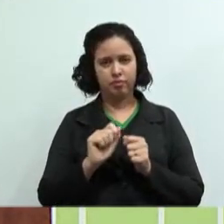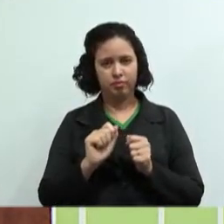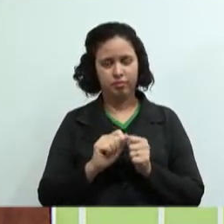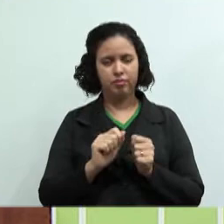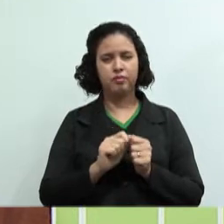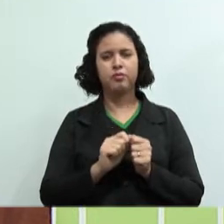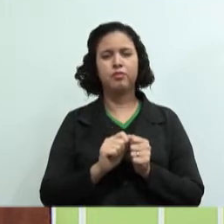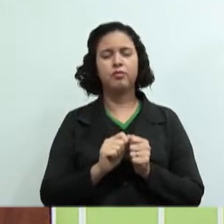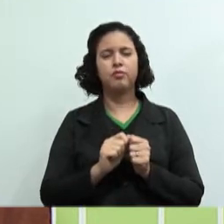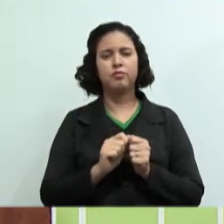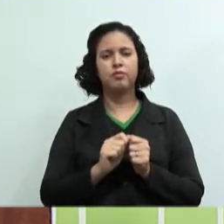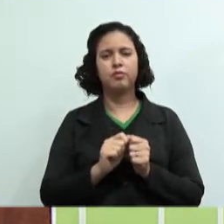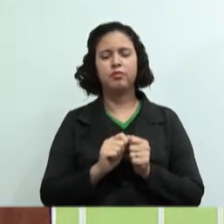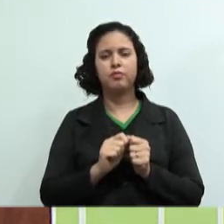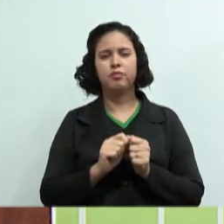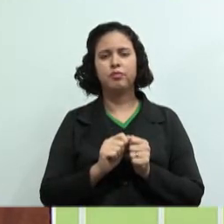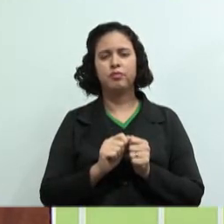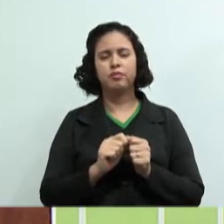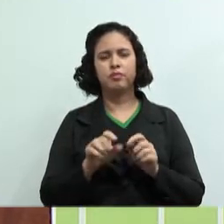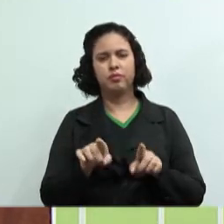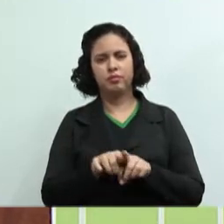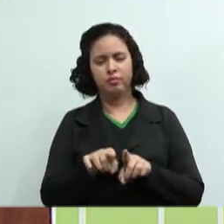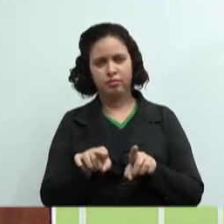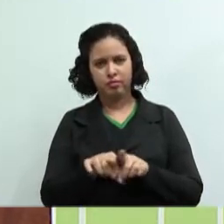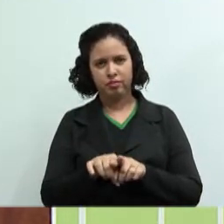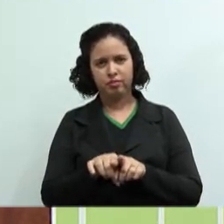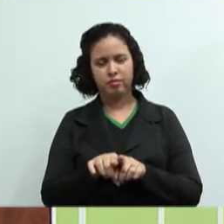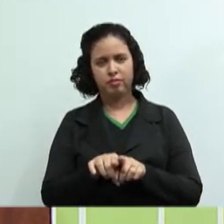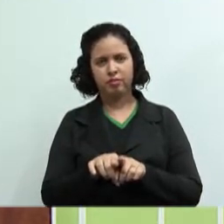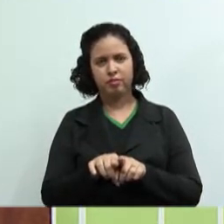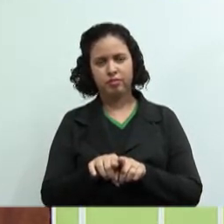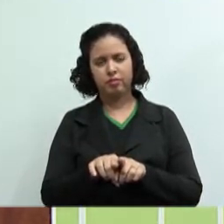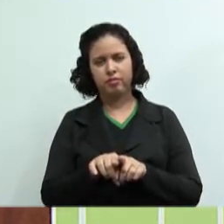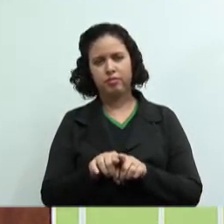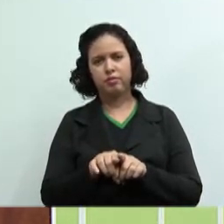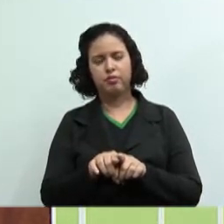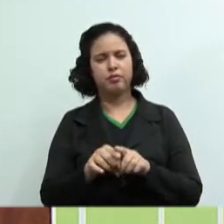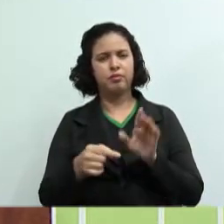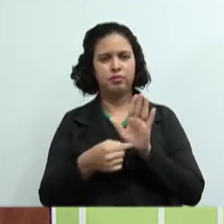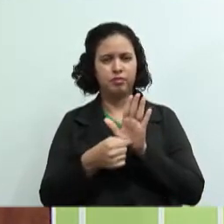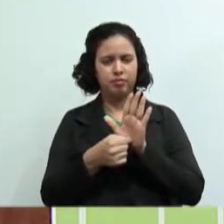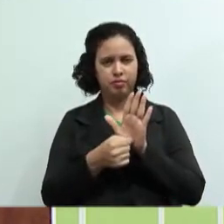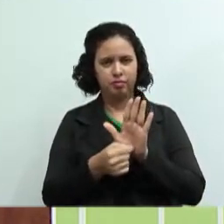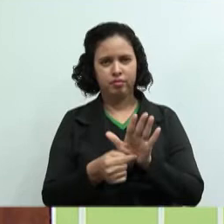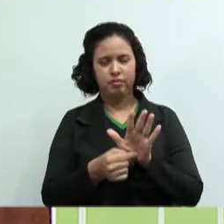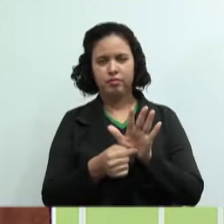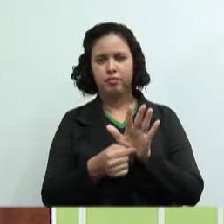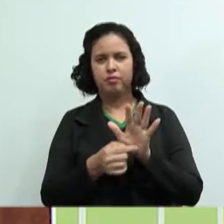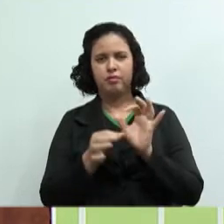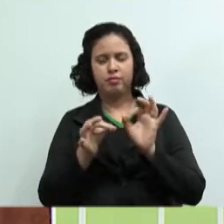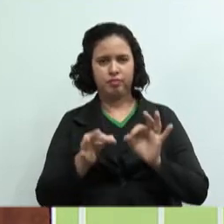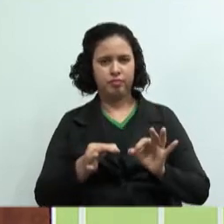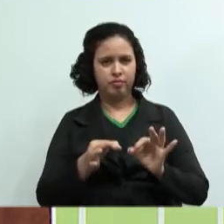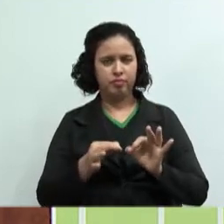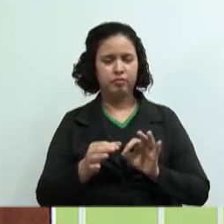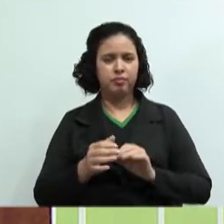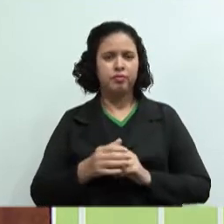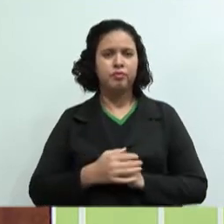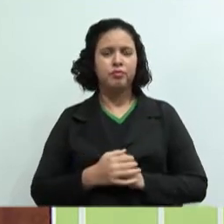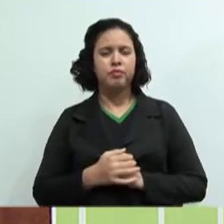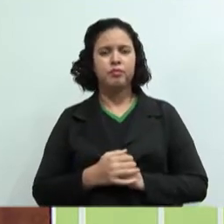pudim lá da forma e colocar ele na bandeja e ele ficar perfeitinho, né? Sem quebrar. Então assim, tenho,